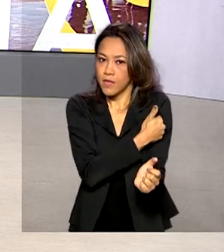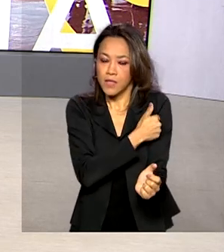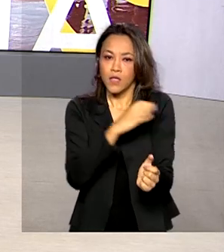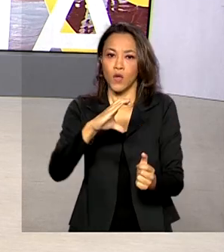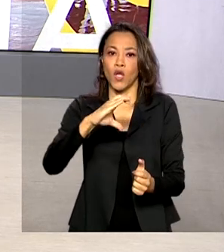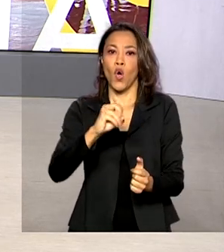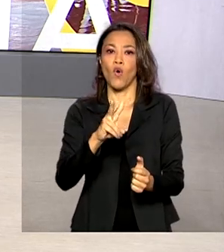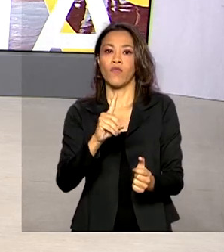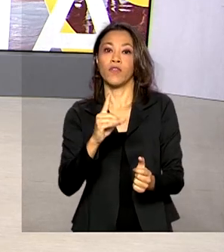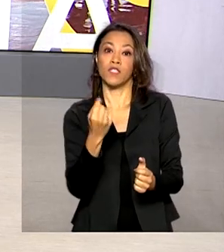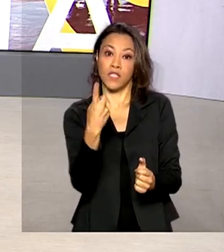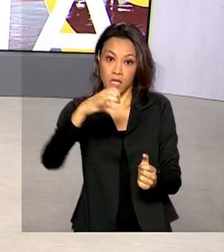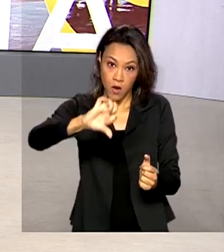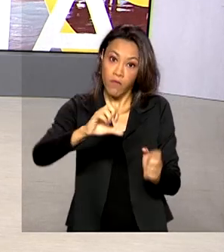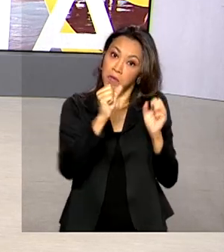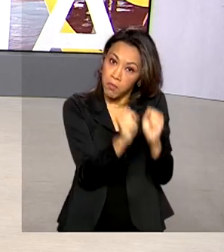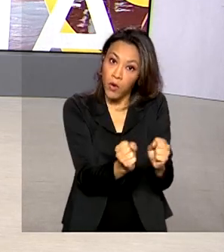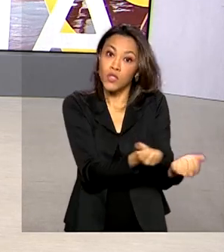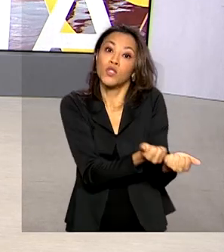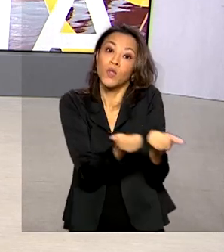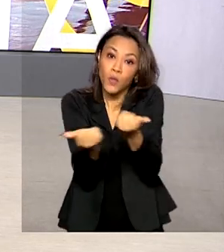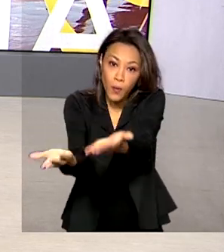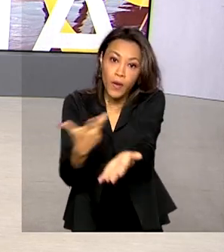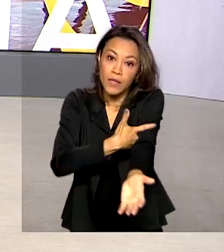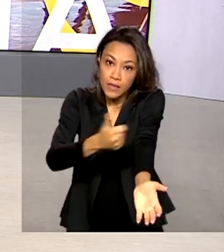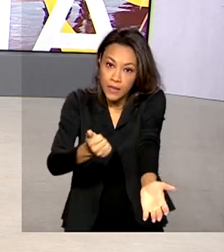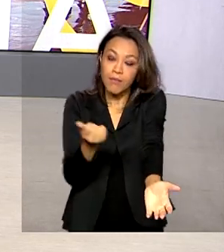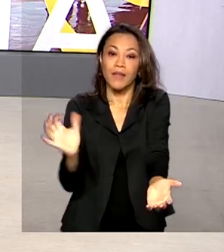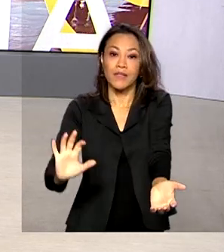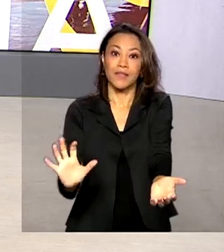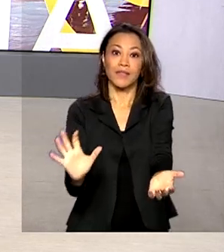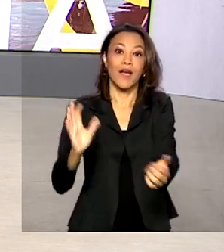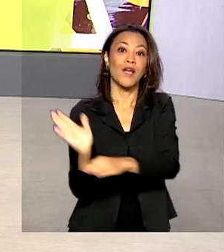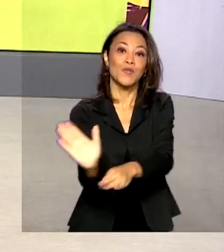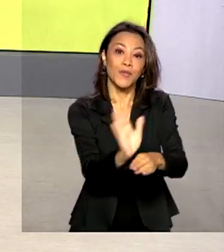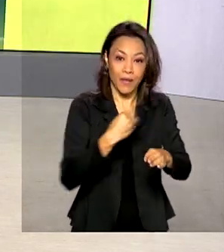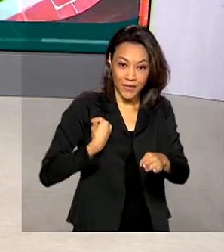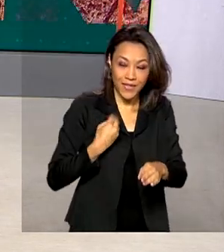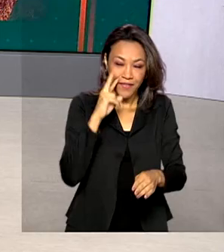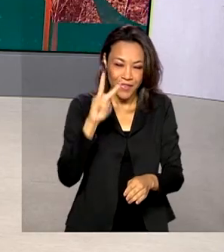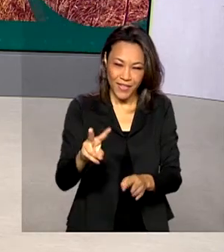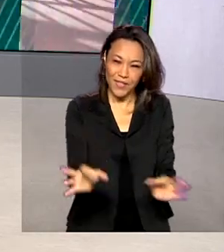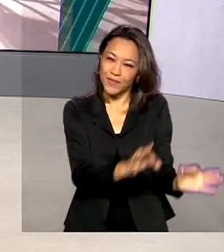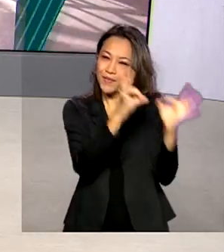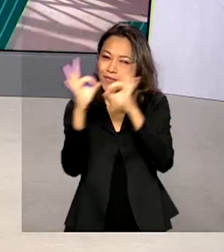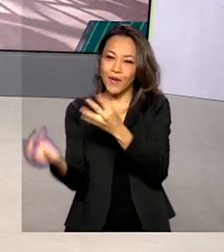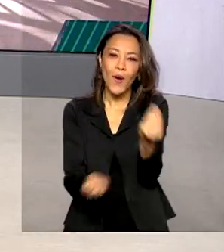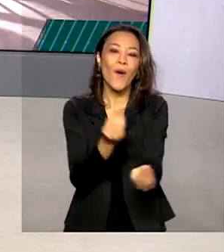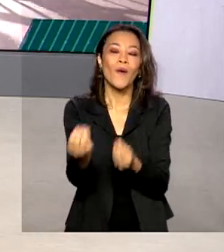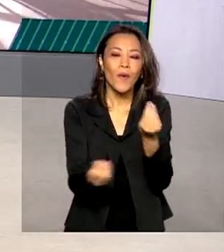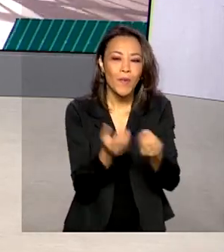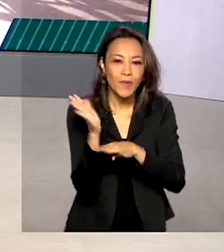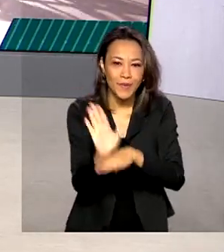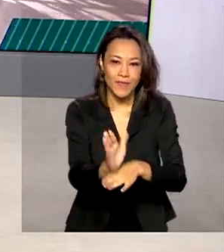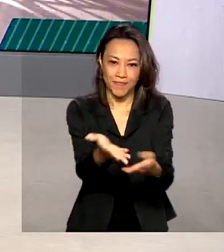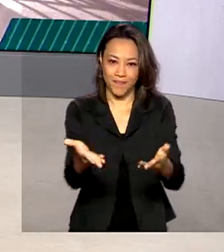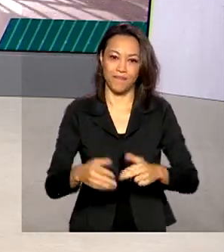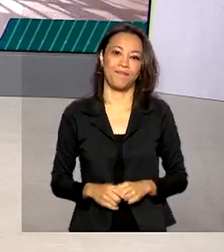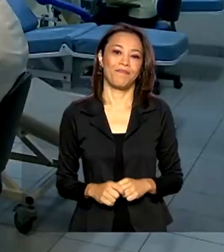-19 e pode praticar esse gesto que salva vidas, saiba agora na reportagem como ajudar a reverter essa situação.